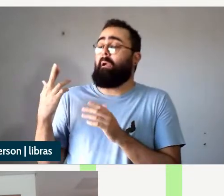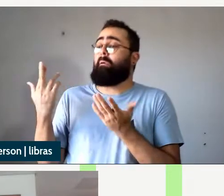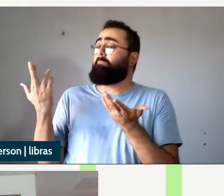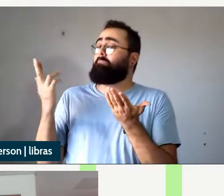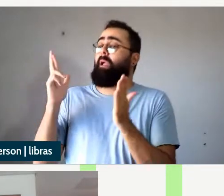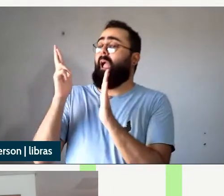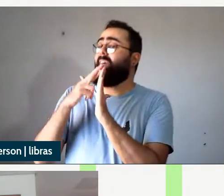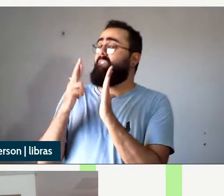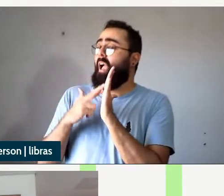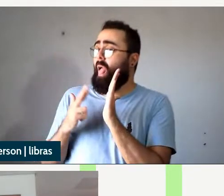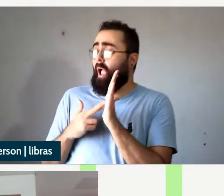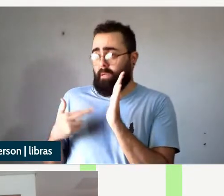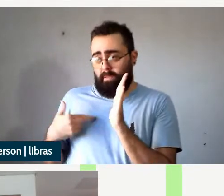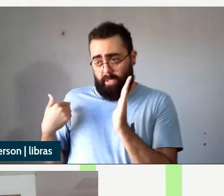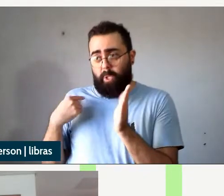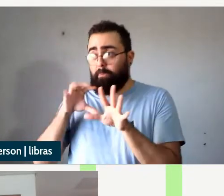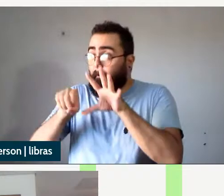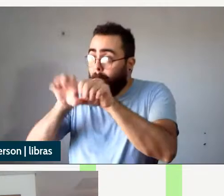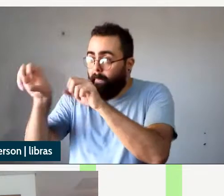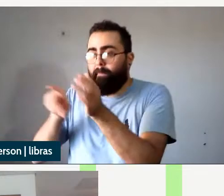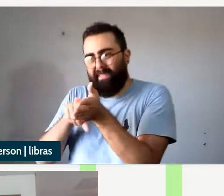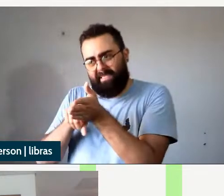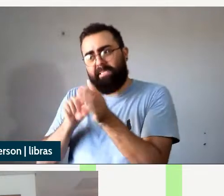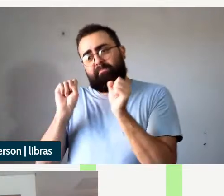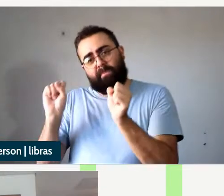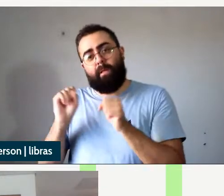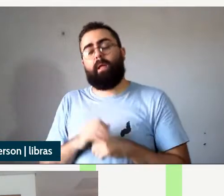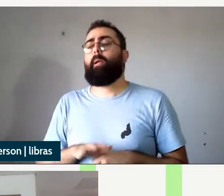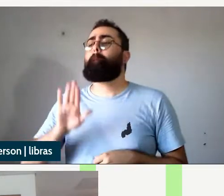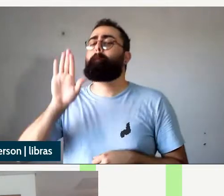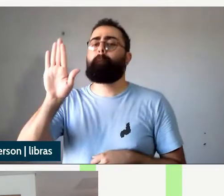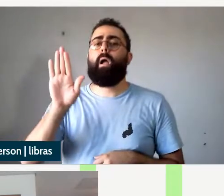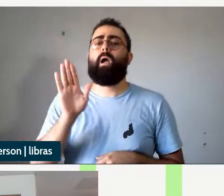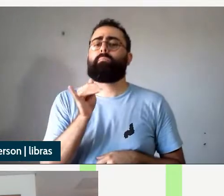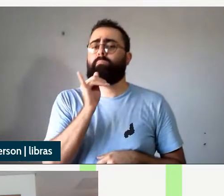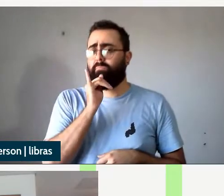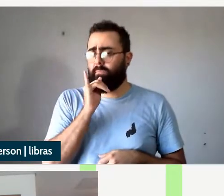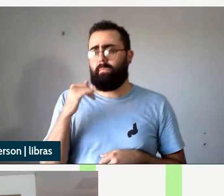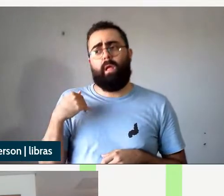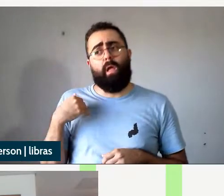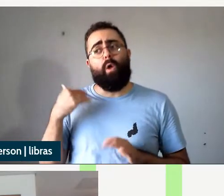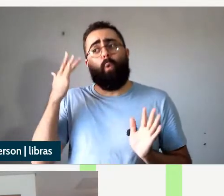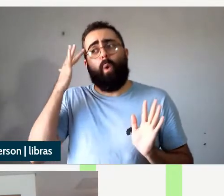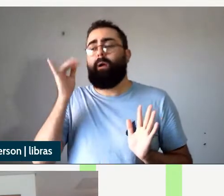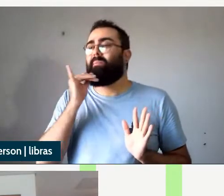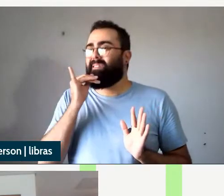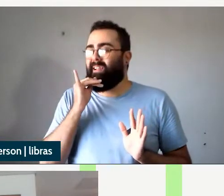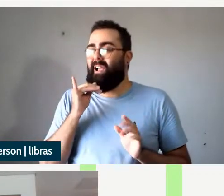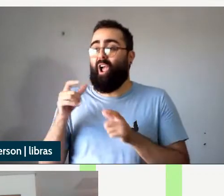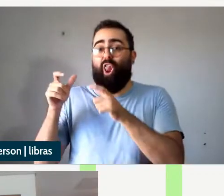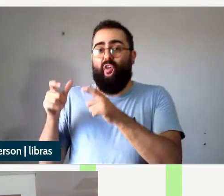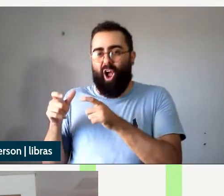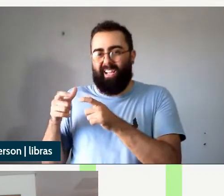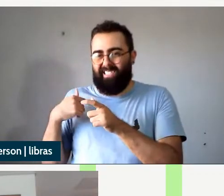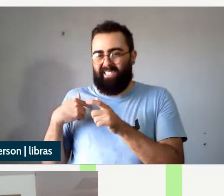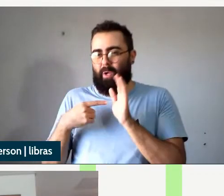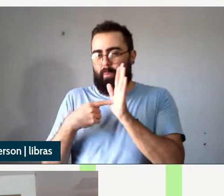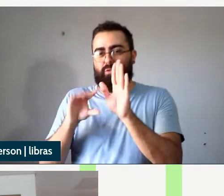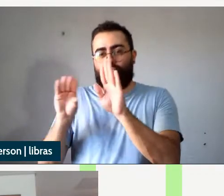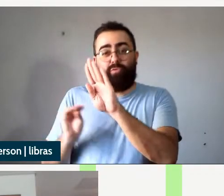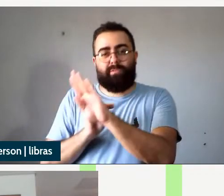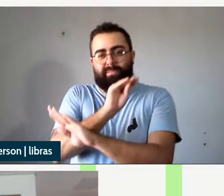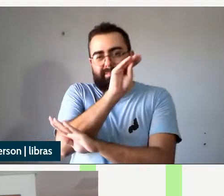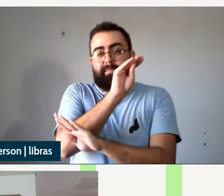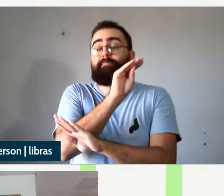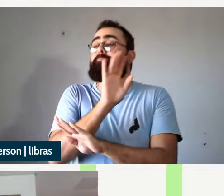para eu poder pesquisar mas o que eu posso dizer é que eu acredito que esse tipo de inversão locativa que eu estou analisando